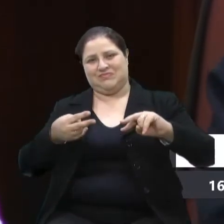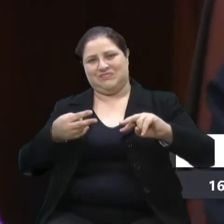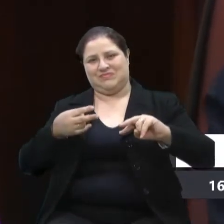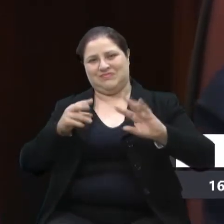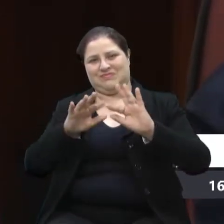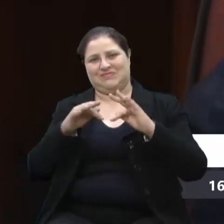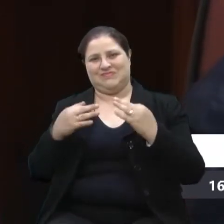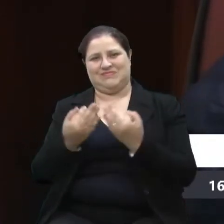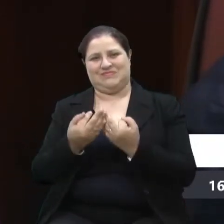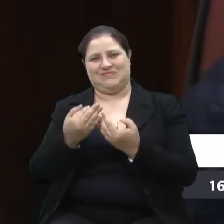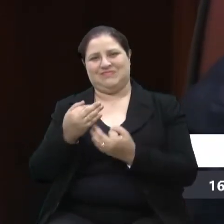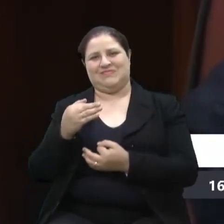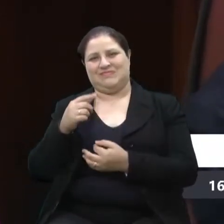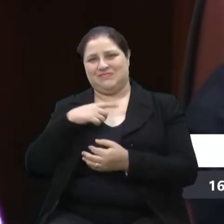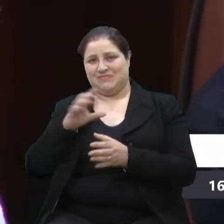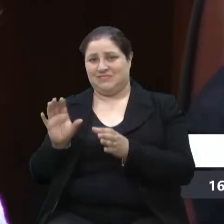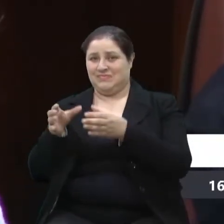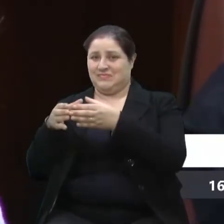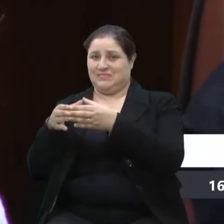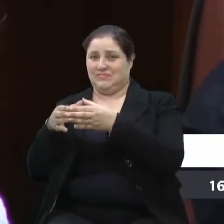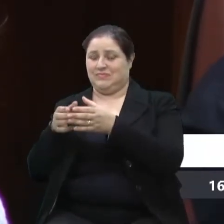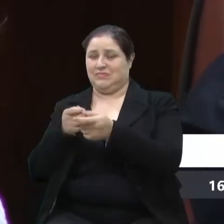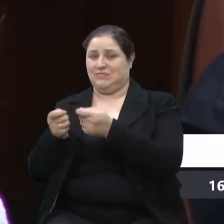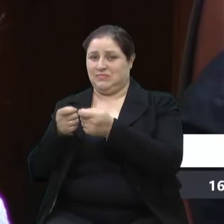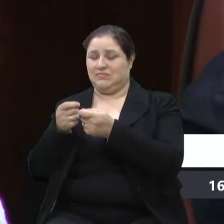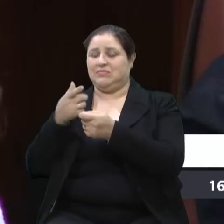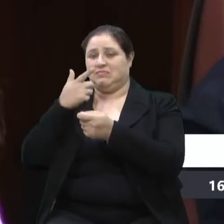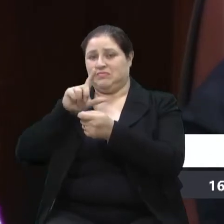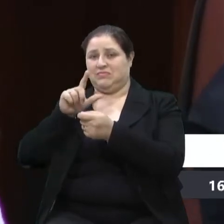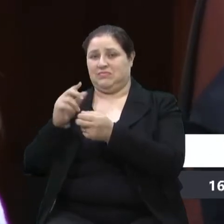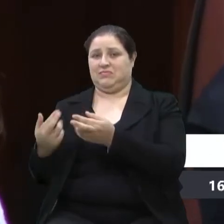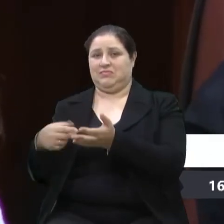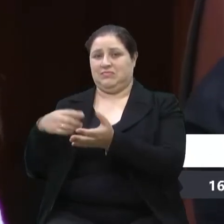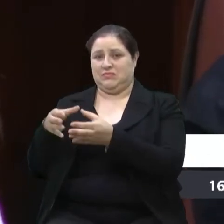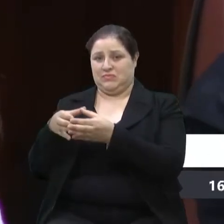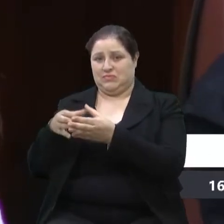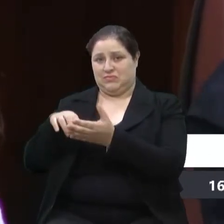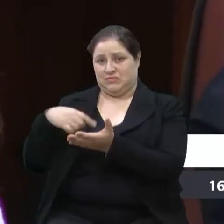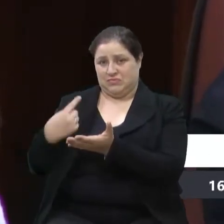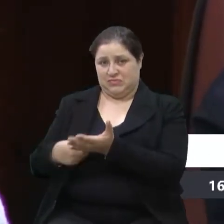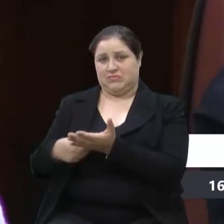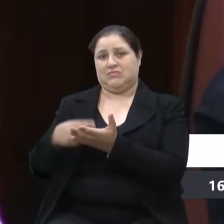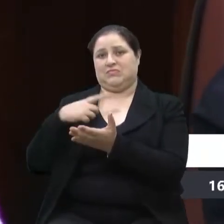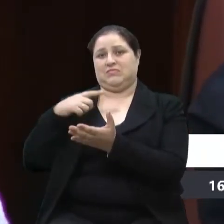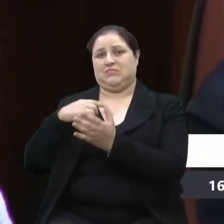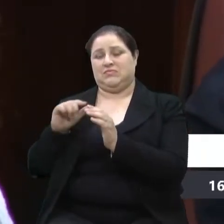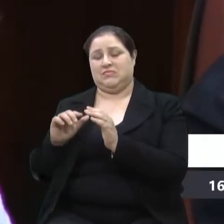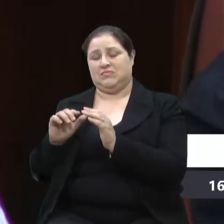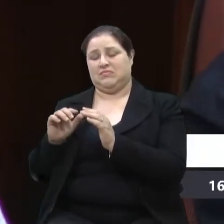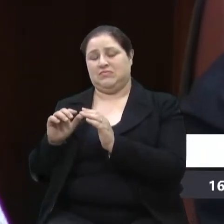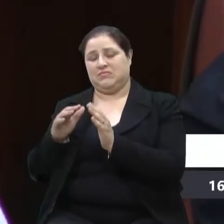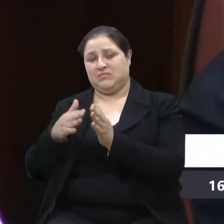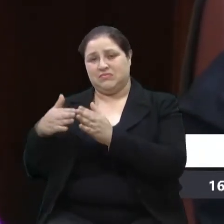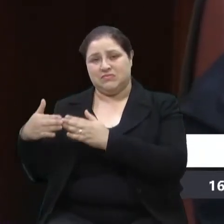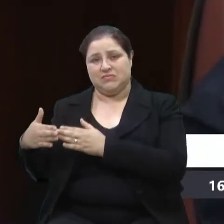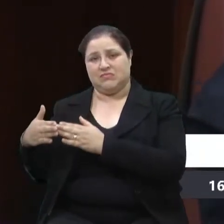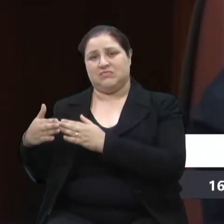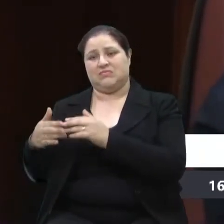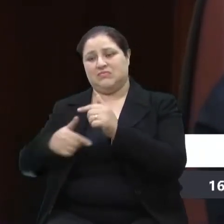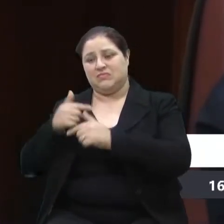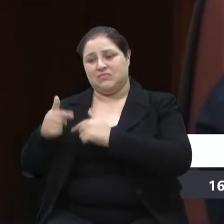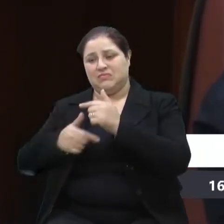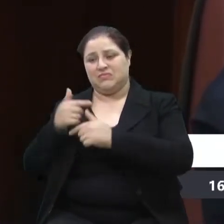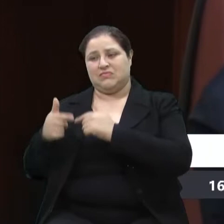de família, mas ele tem o grupo na mão, um grupo comprometido com a causa do que é o trabalho da